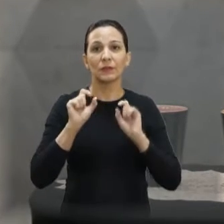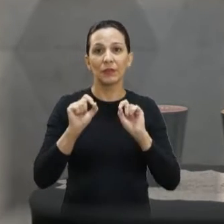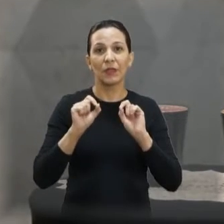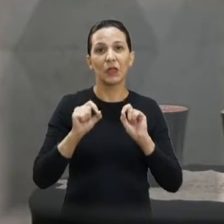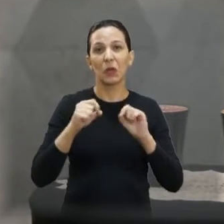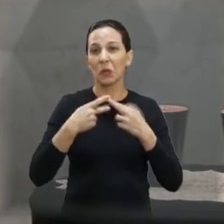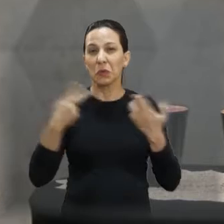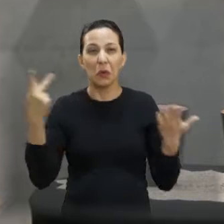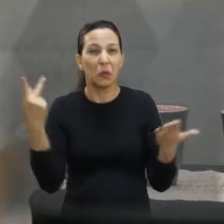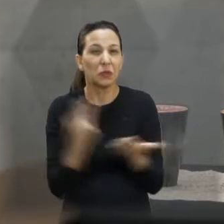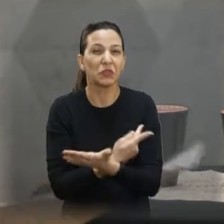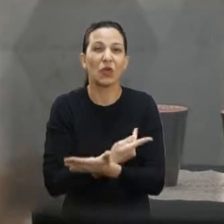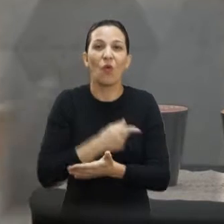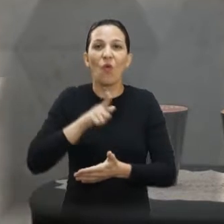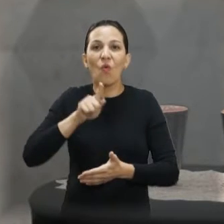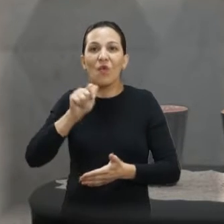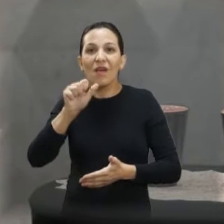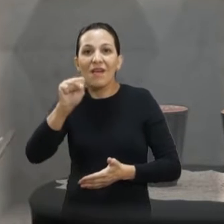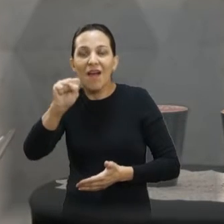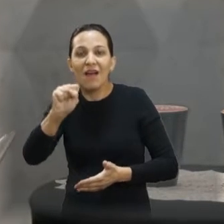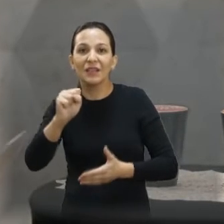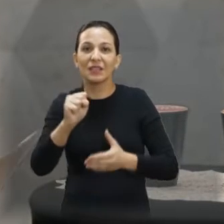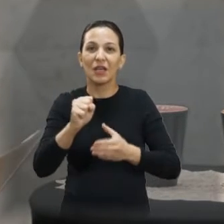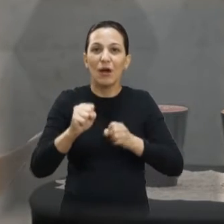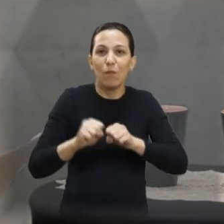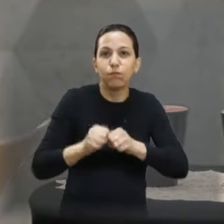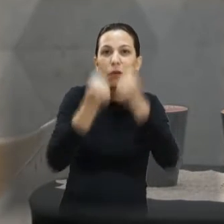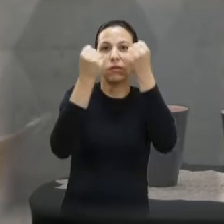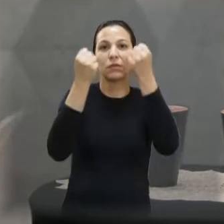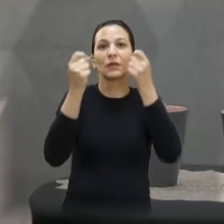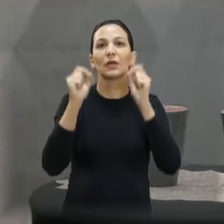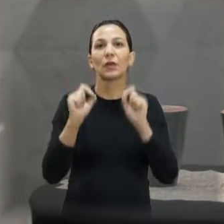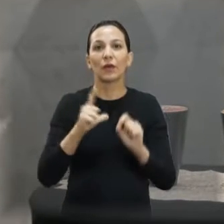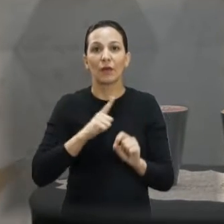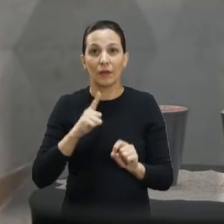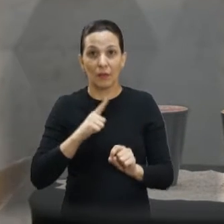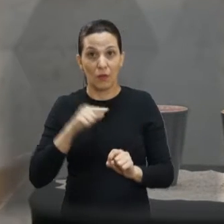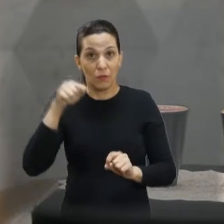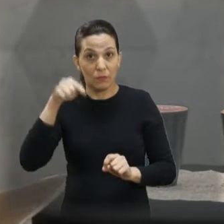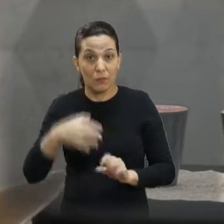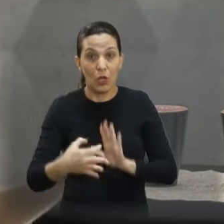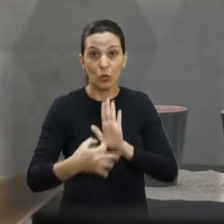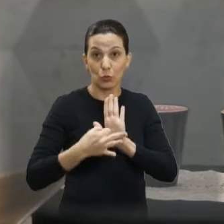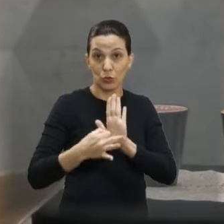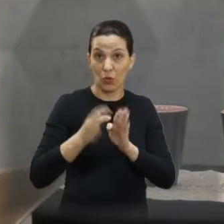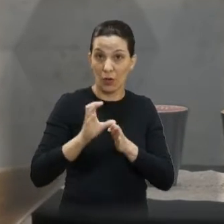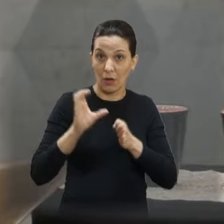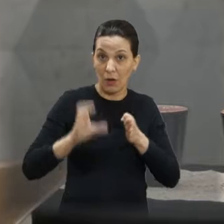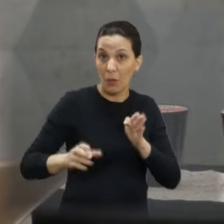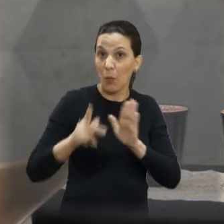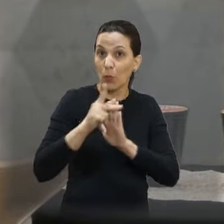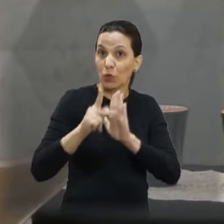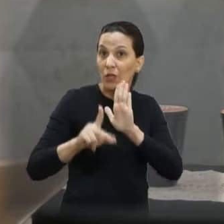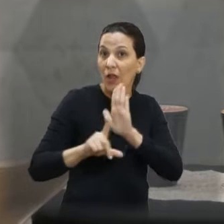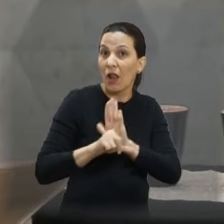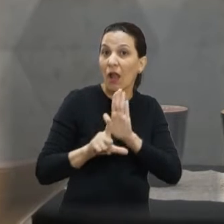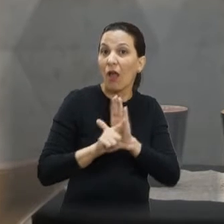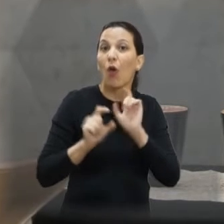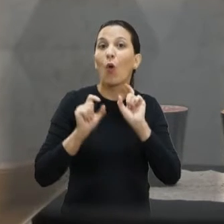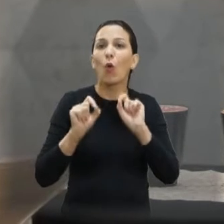com vazamento de gás, explosões. E o vereador é autor aqui nesta Câmara Municipal de um projeto de lei que